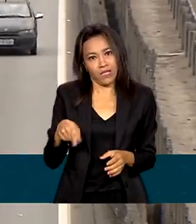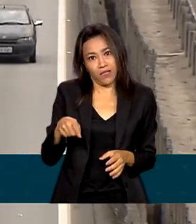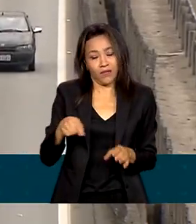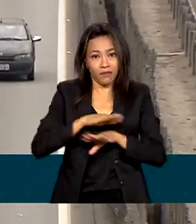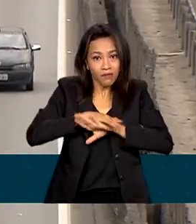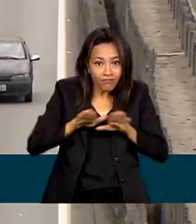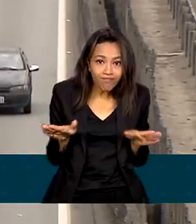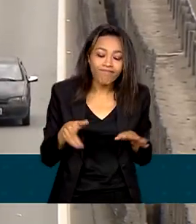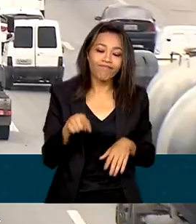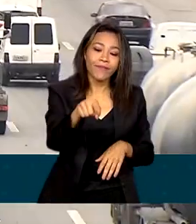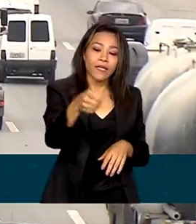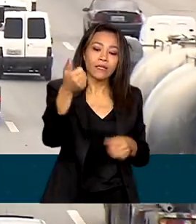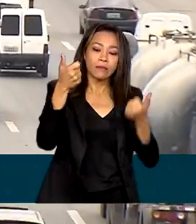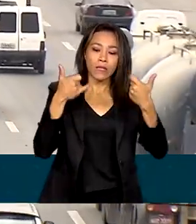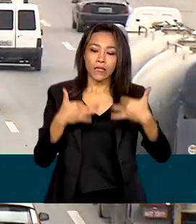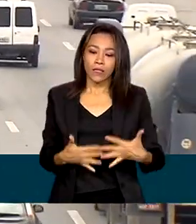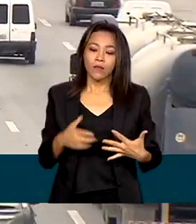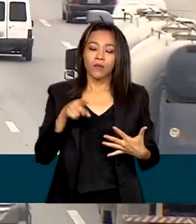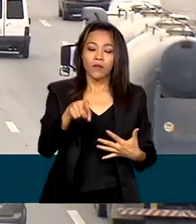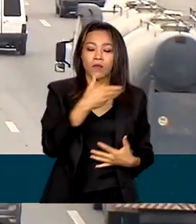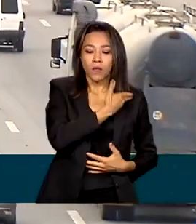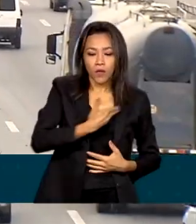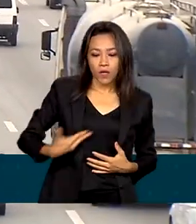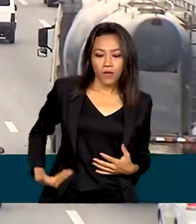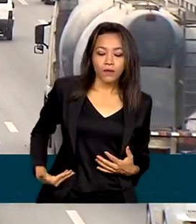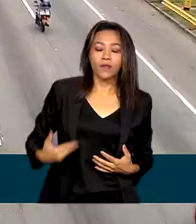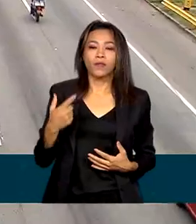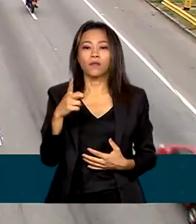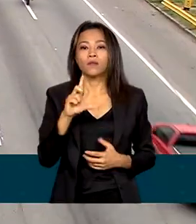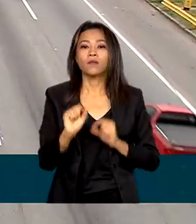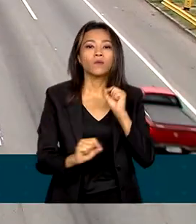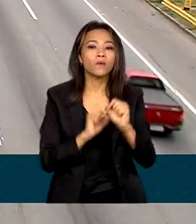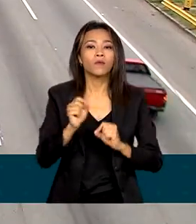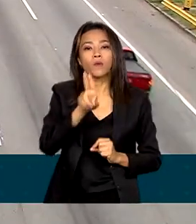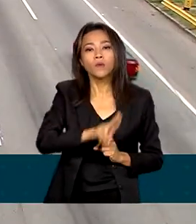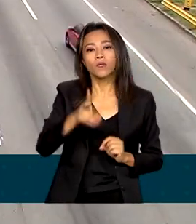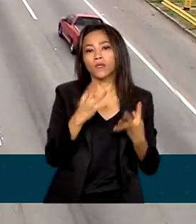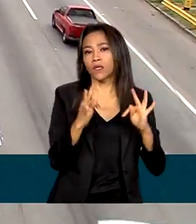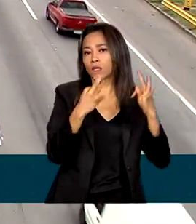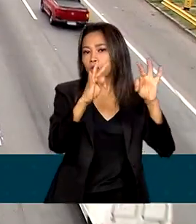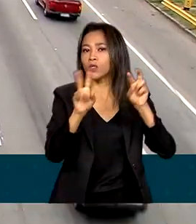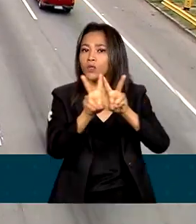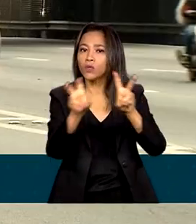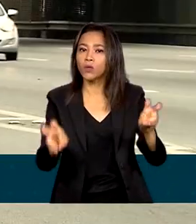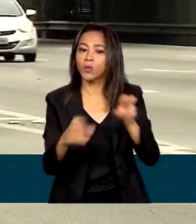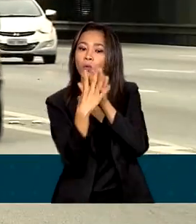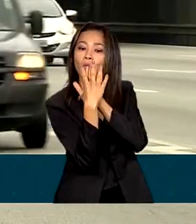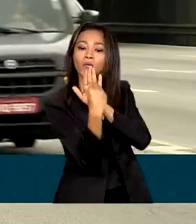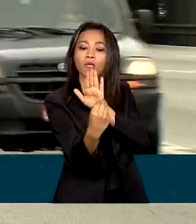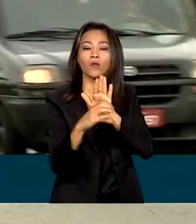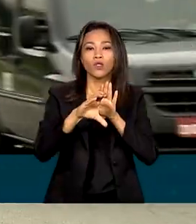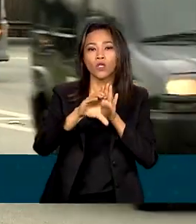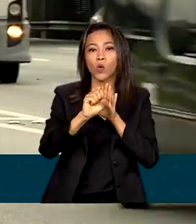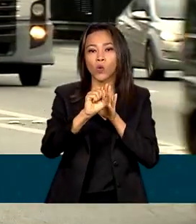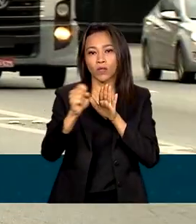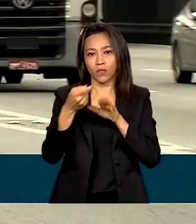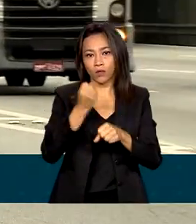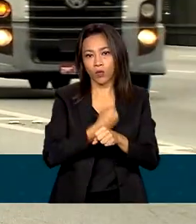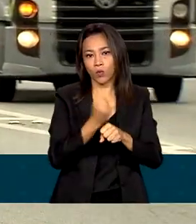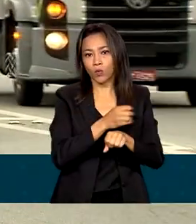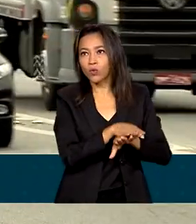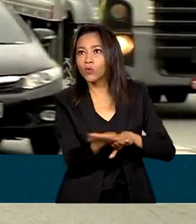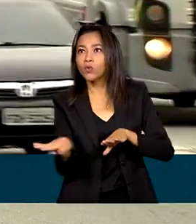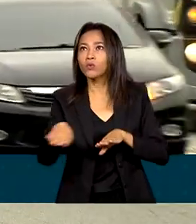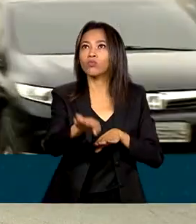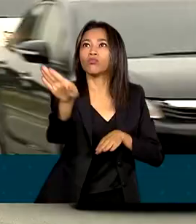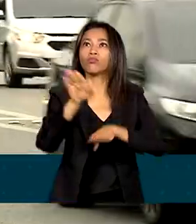Transportes, Renan Filho, disse que o governo está modernizando o modelo de concessão das estradas e que devem ocorrer novos